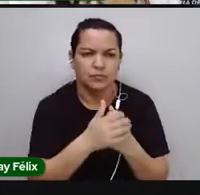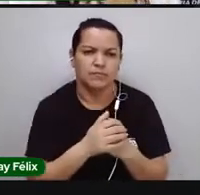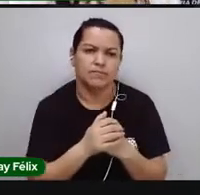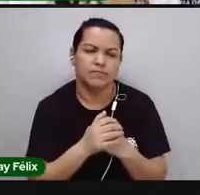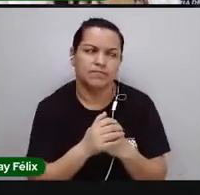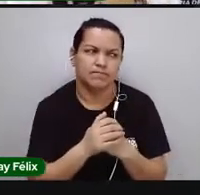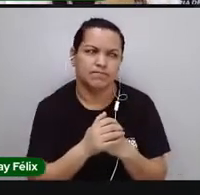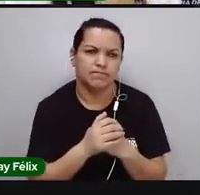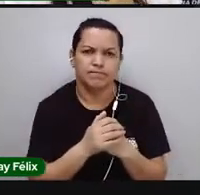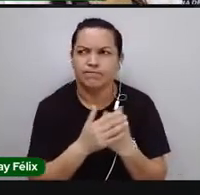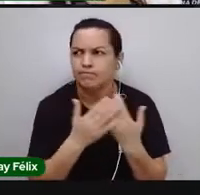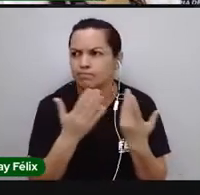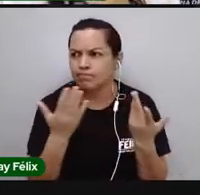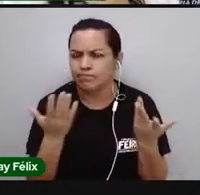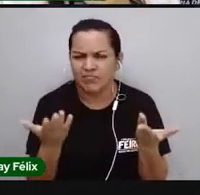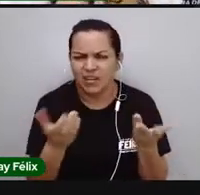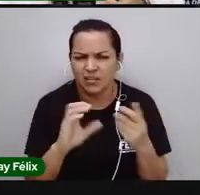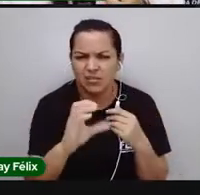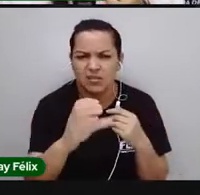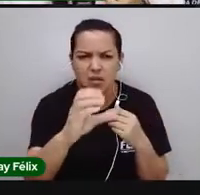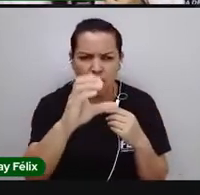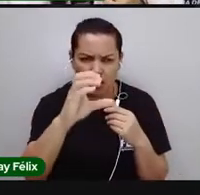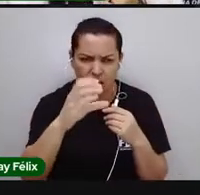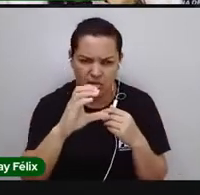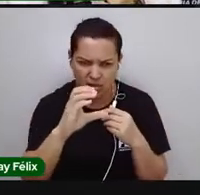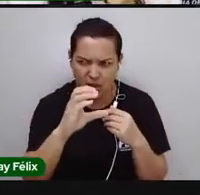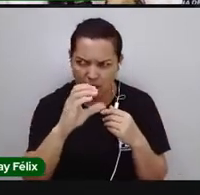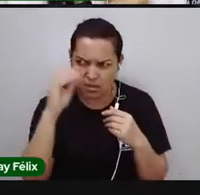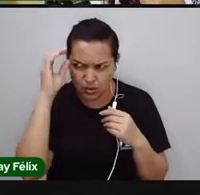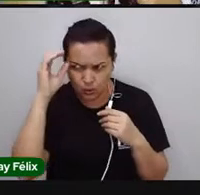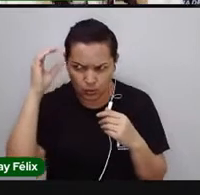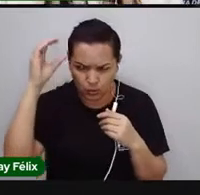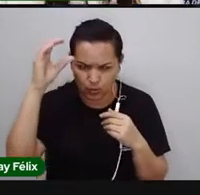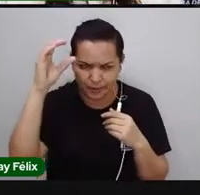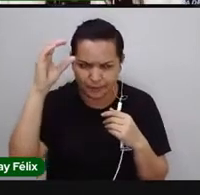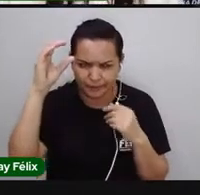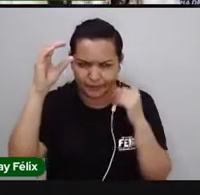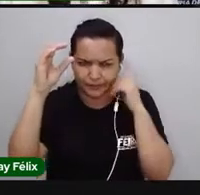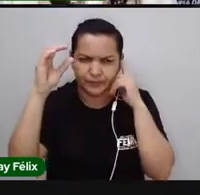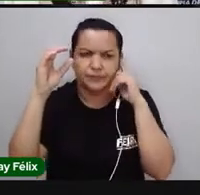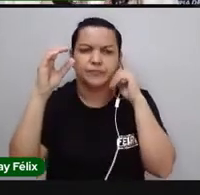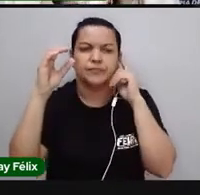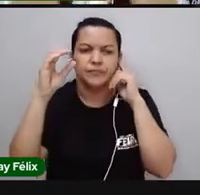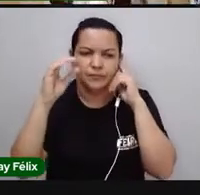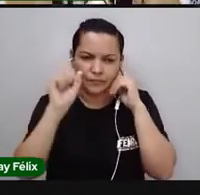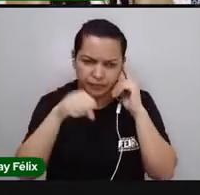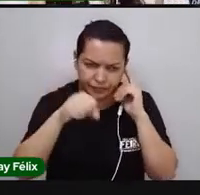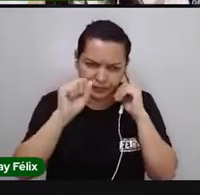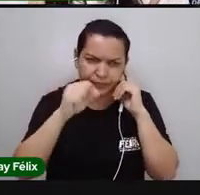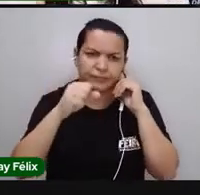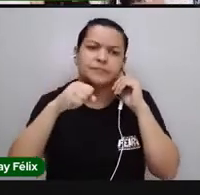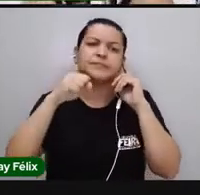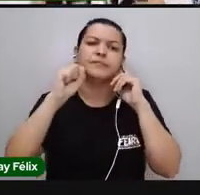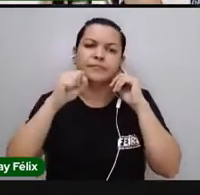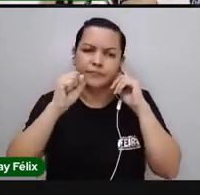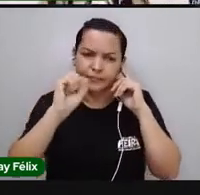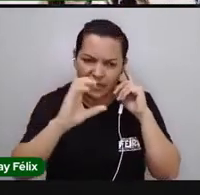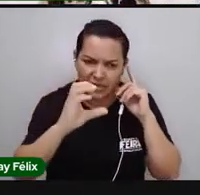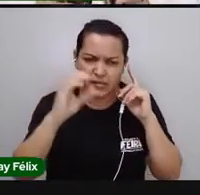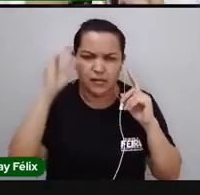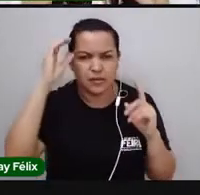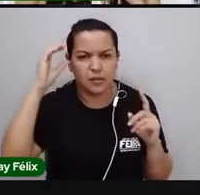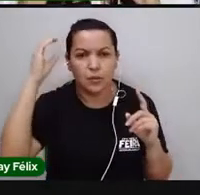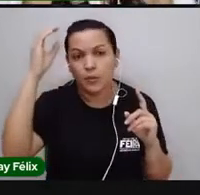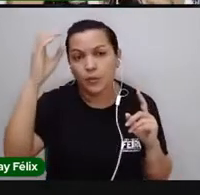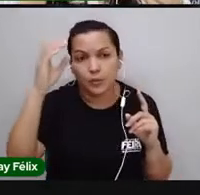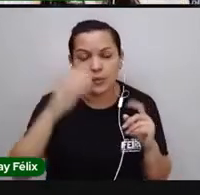Poxa, mas será? E ciência? Será que ciência é cultura? Então, ciência também é cultura, exatamente por conta